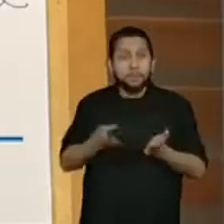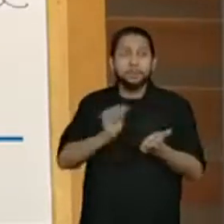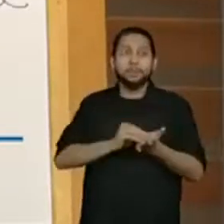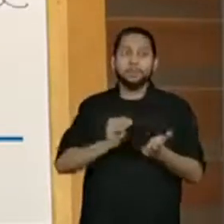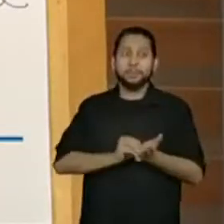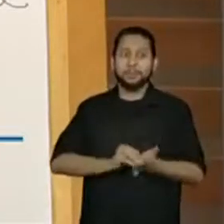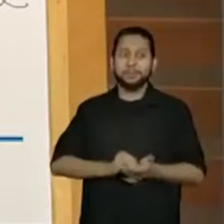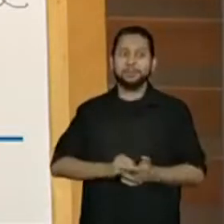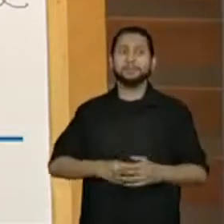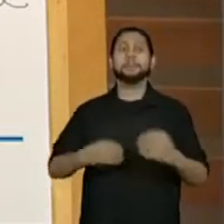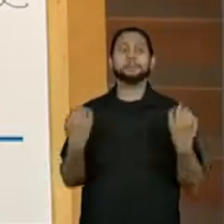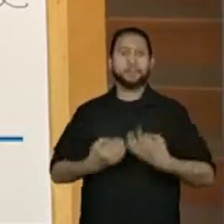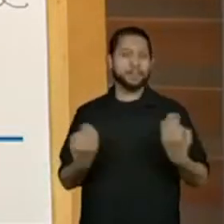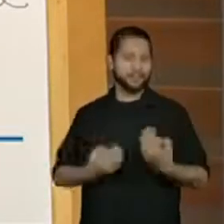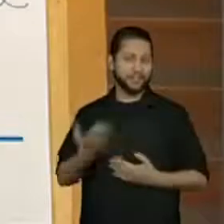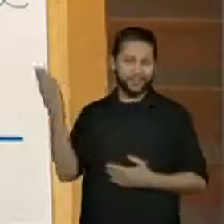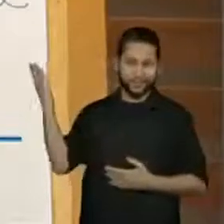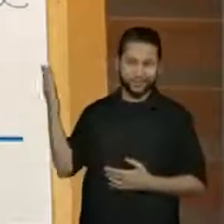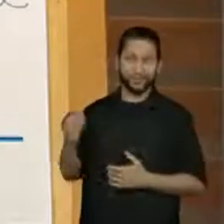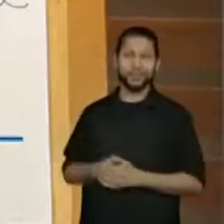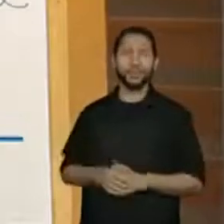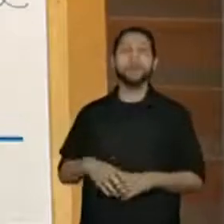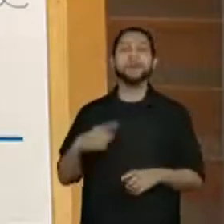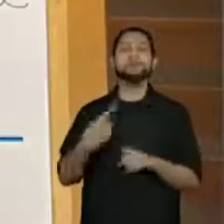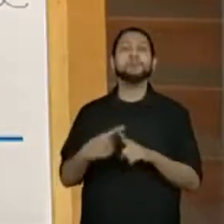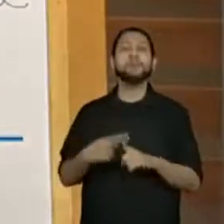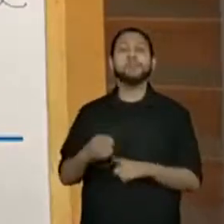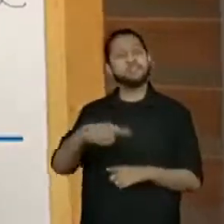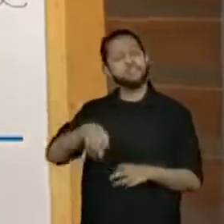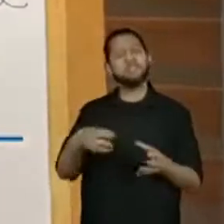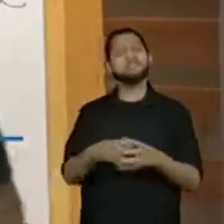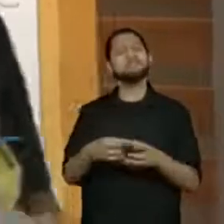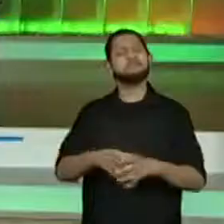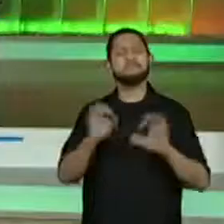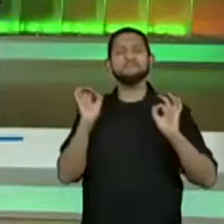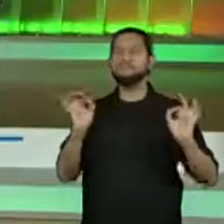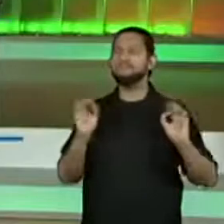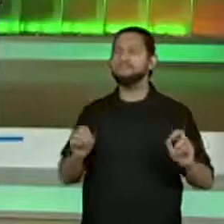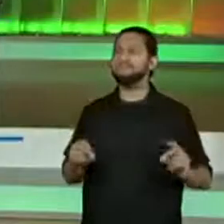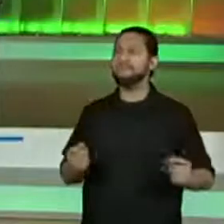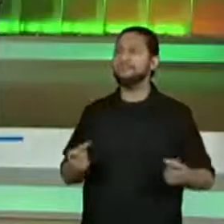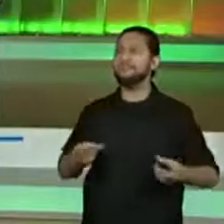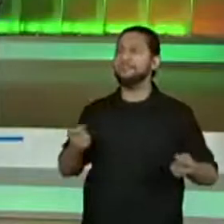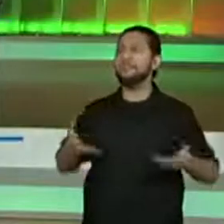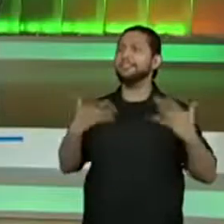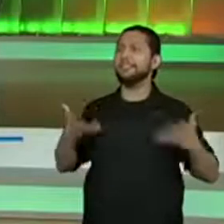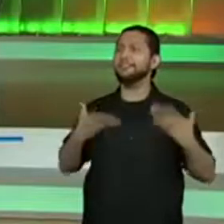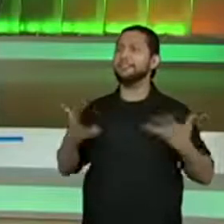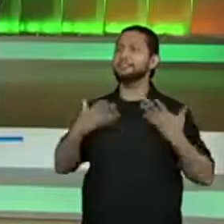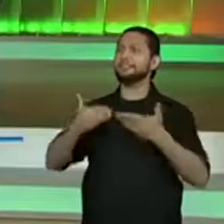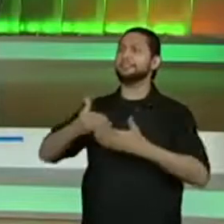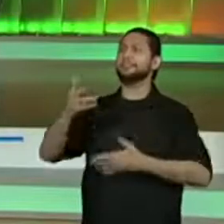Perfeito. Essa galera está demais. E aí? Todo mundo vem empolgado, ó. Todo mundo está...